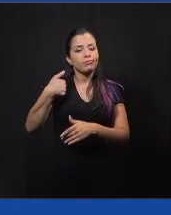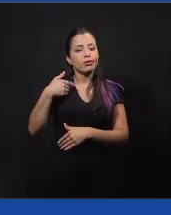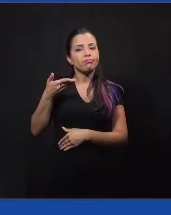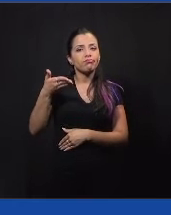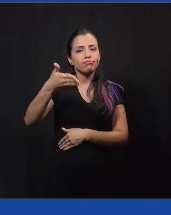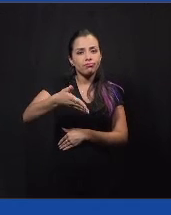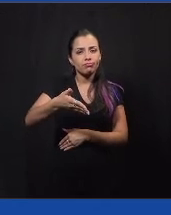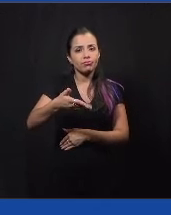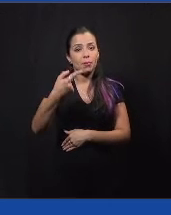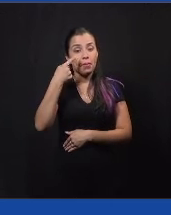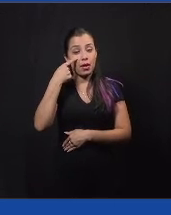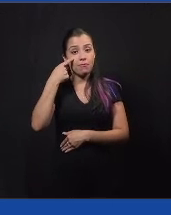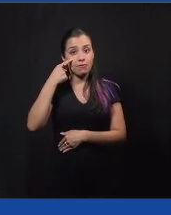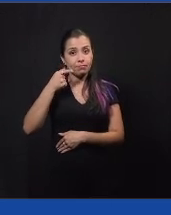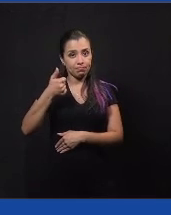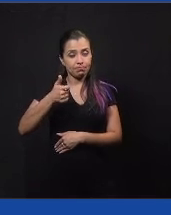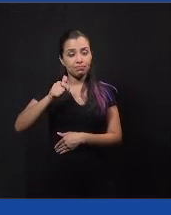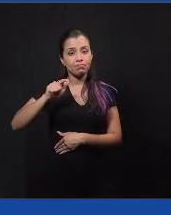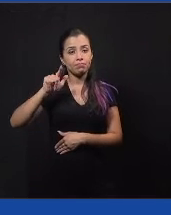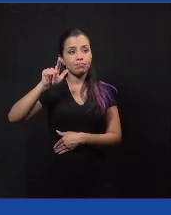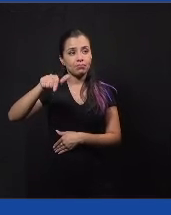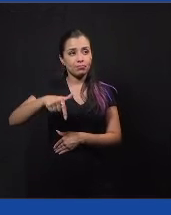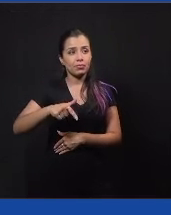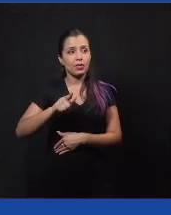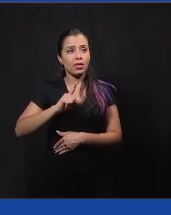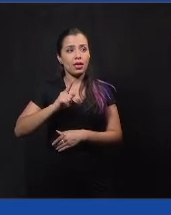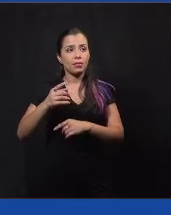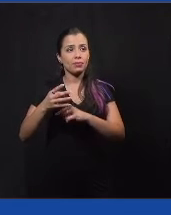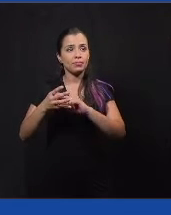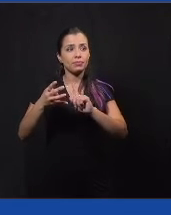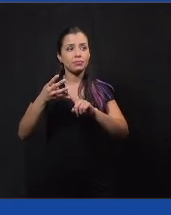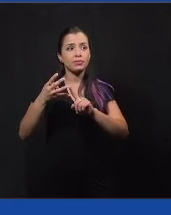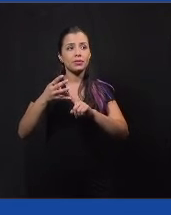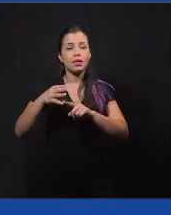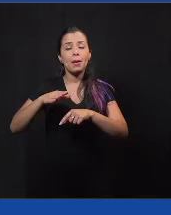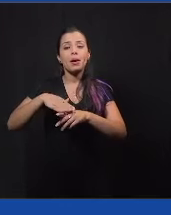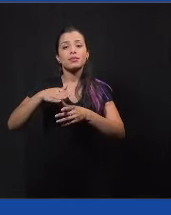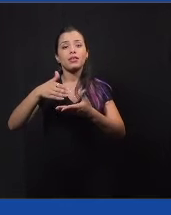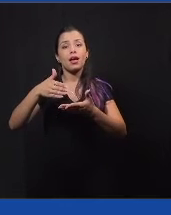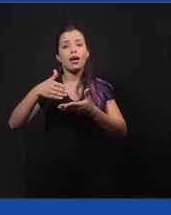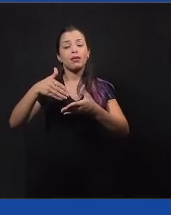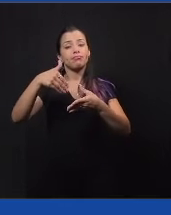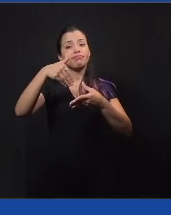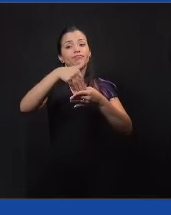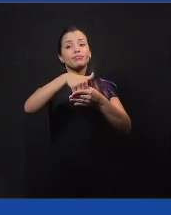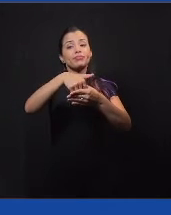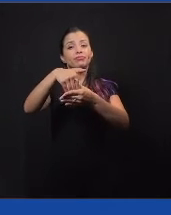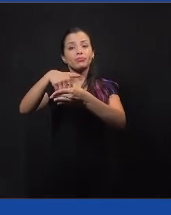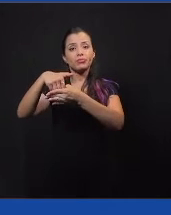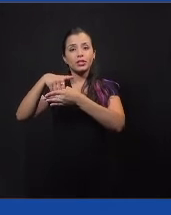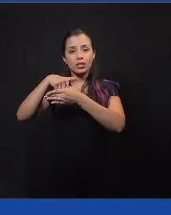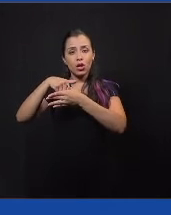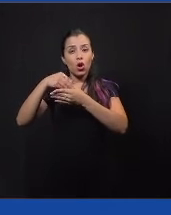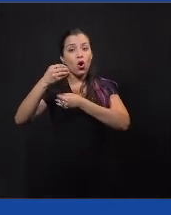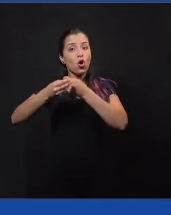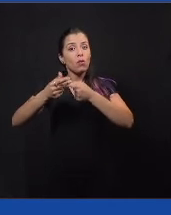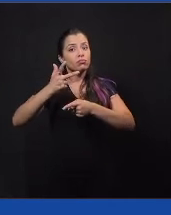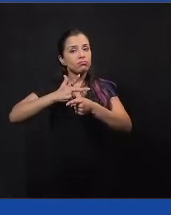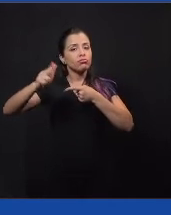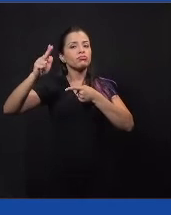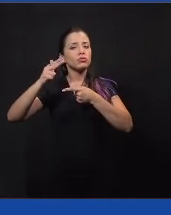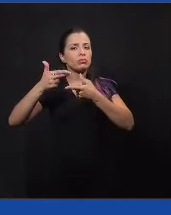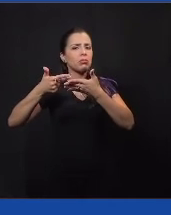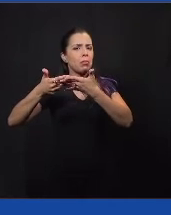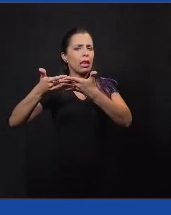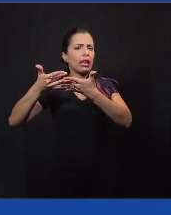entra numa série ali voltada para a eleição, né? Como que foi a conquista, né, do sufragio universal, é um histórico ali de quando